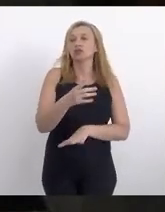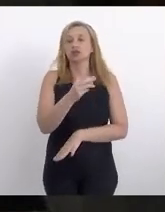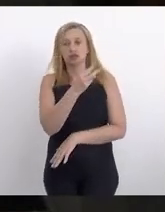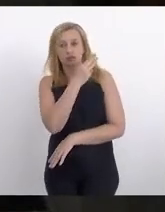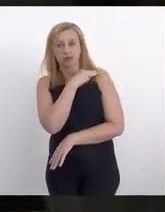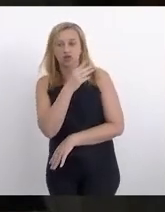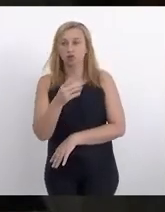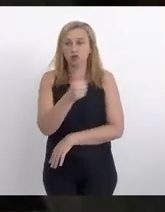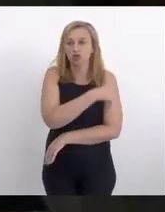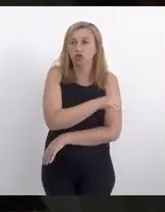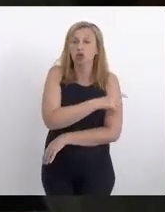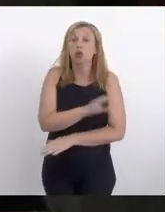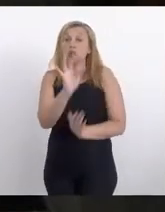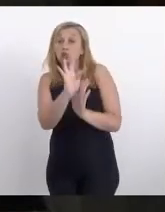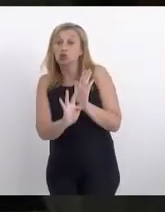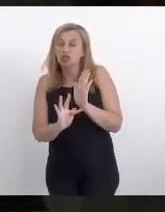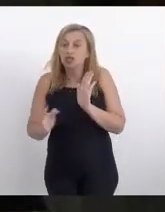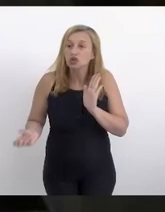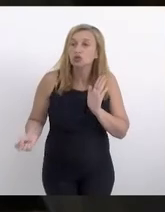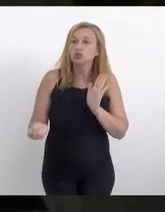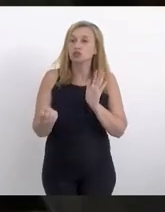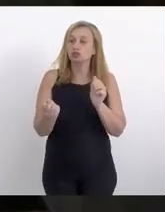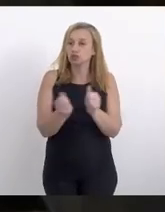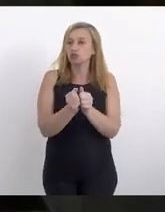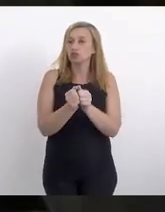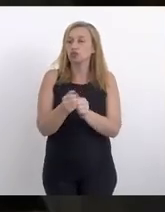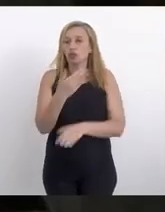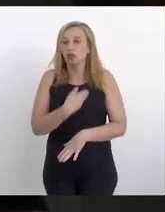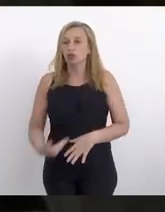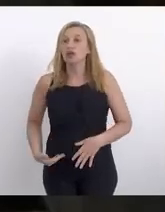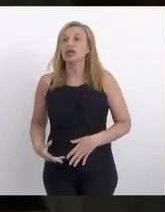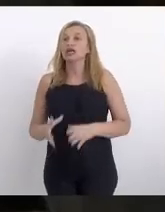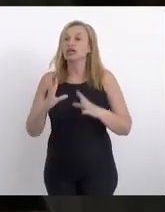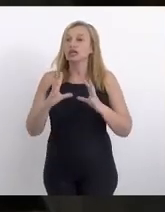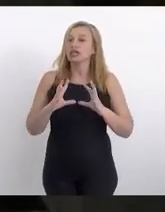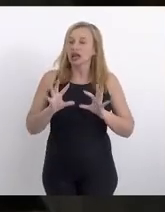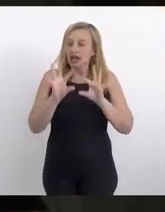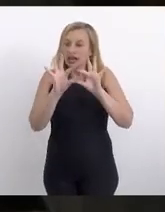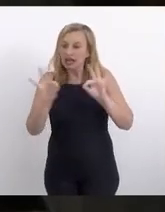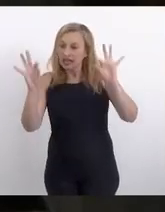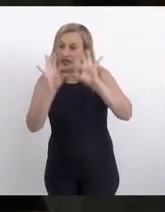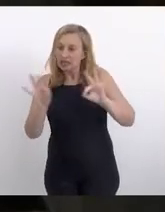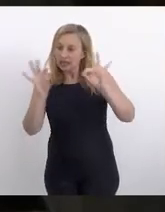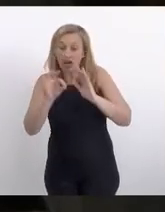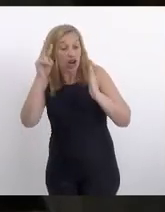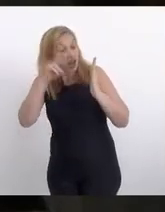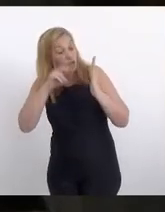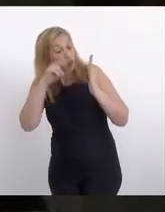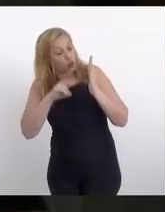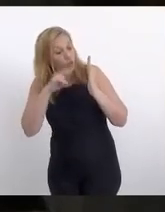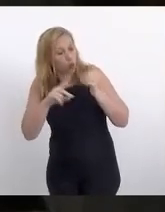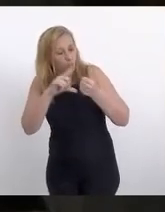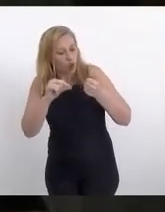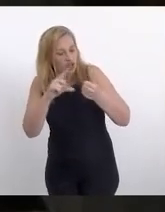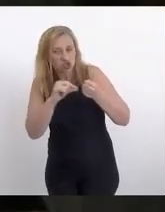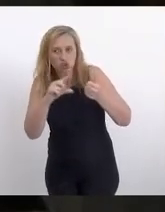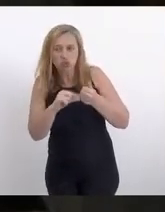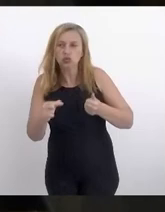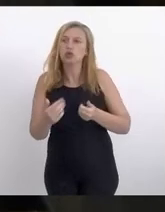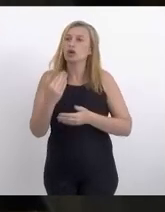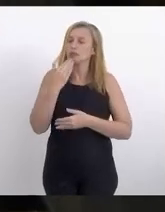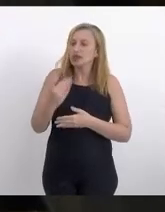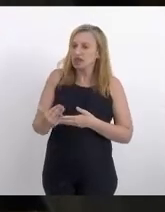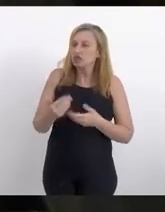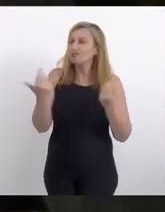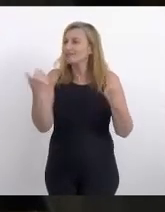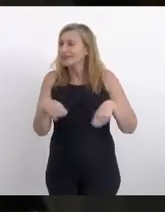Lembro que foi um texto pactuado com o governo, linha por linha, artigo por artigo, nós, inclusive, autores, fizemos recursos necessários